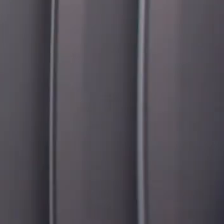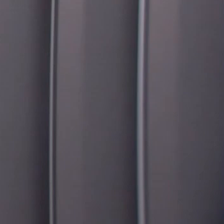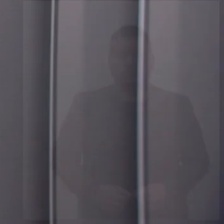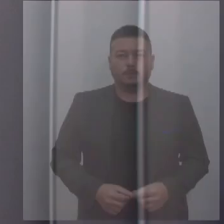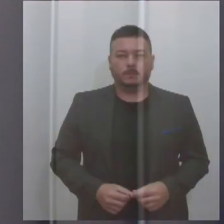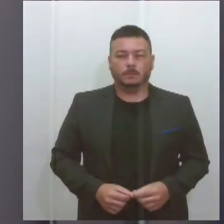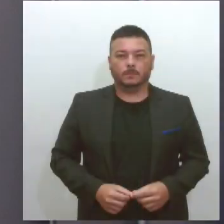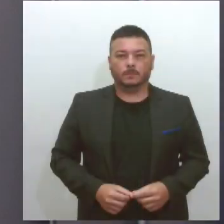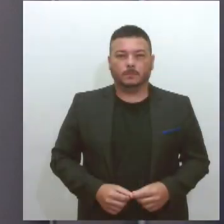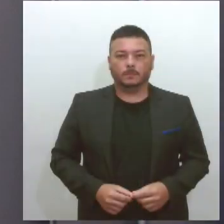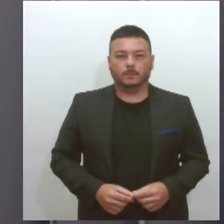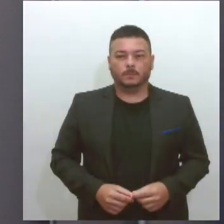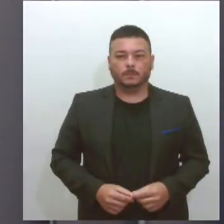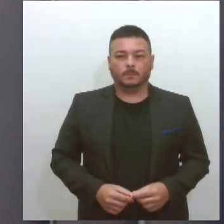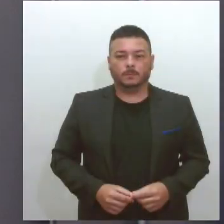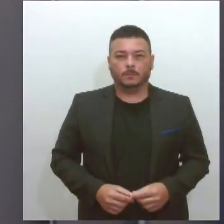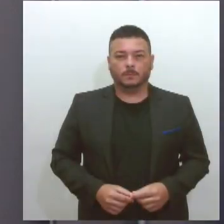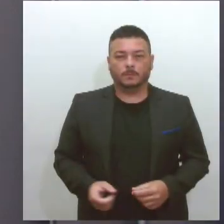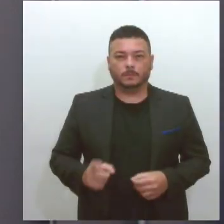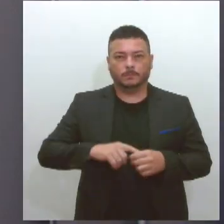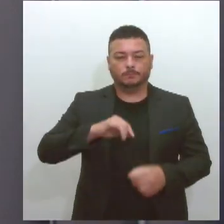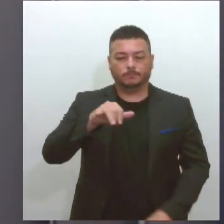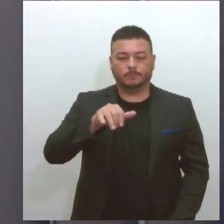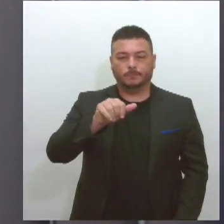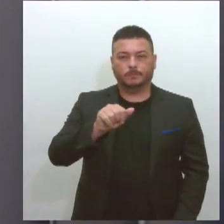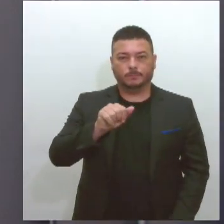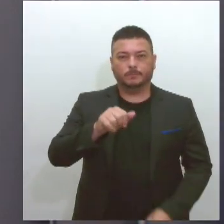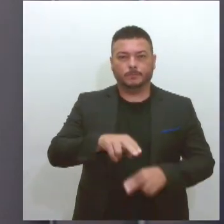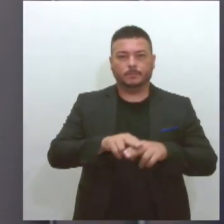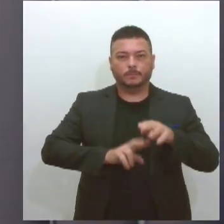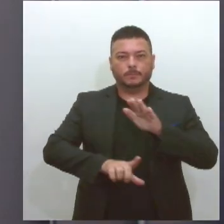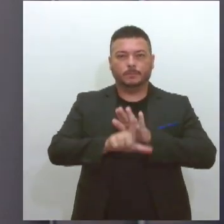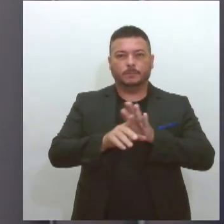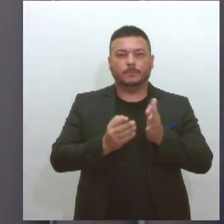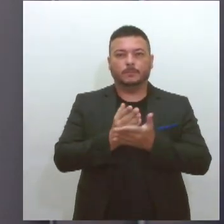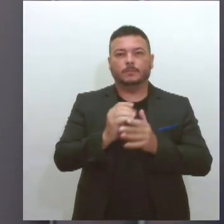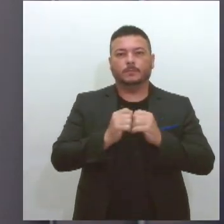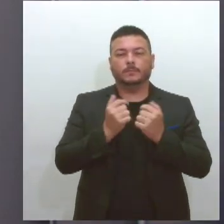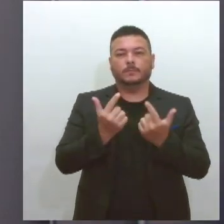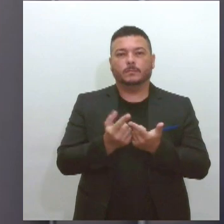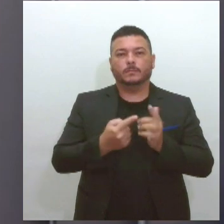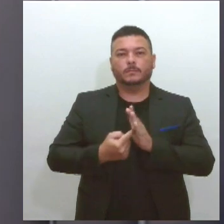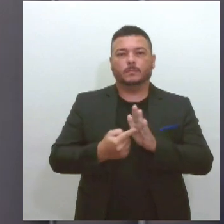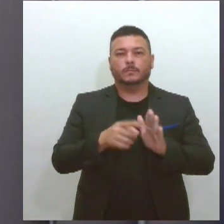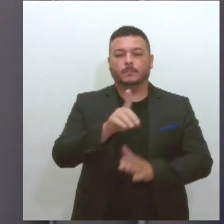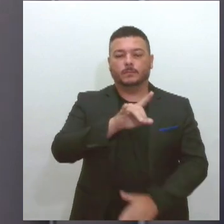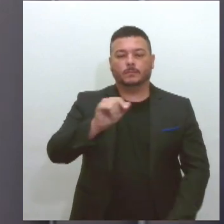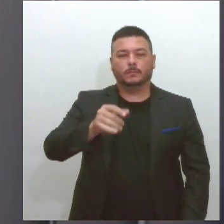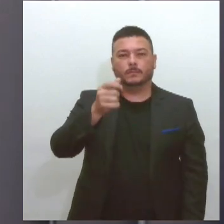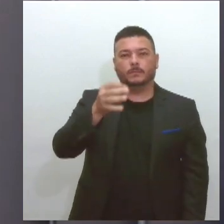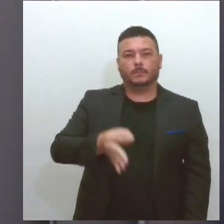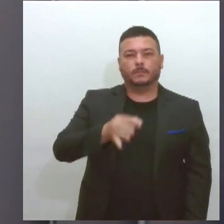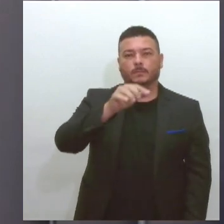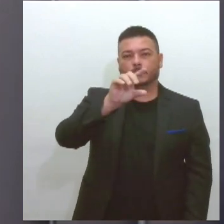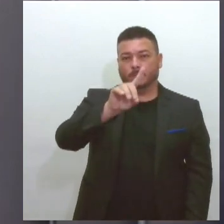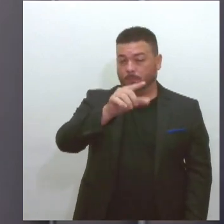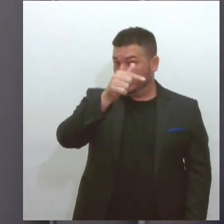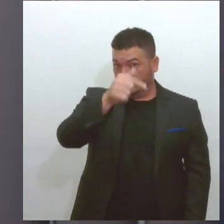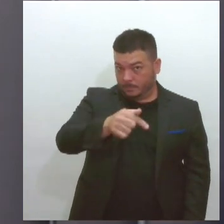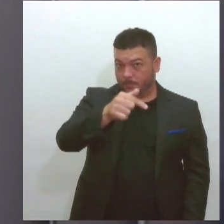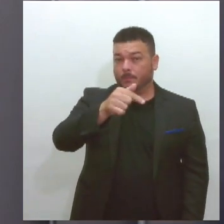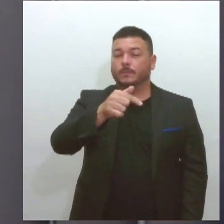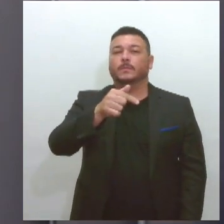Estamos de volta com o Jornal da Lese. Olha, uma lei aprovada na Lese declarou o dia 7 de junho o dia estadual dos catadores e